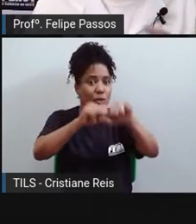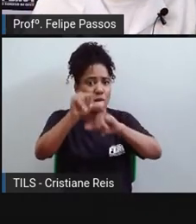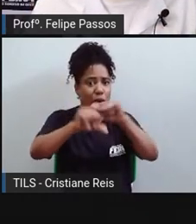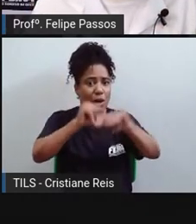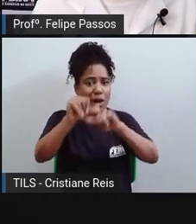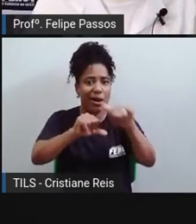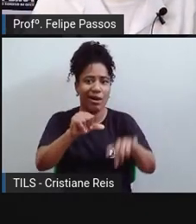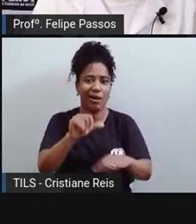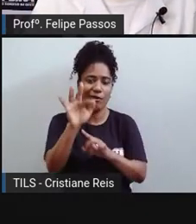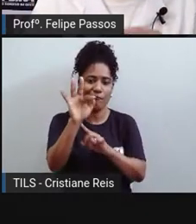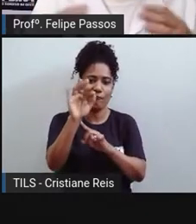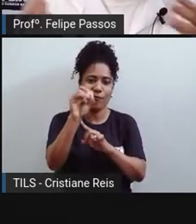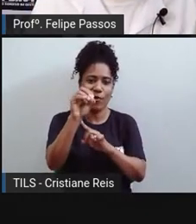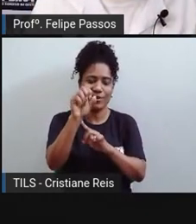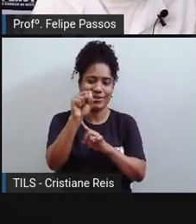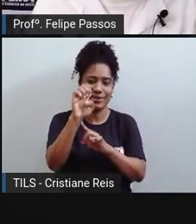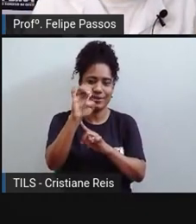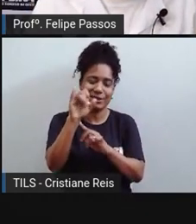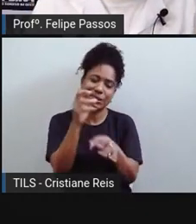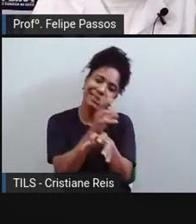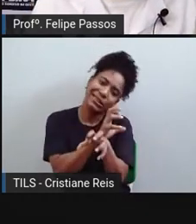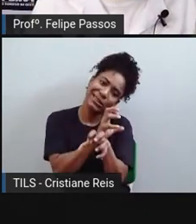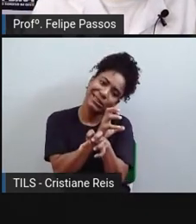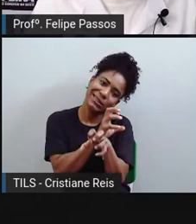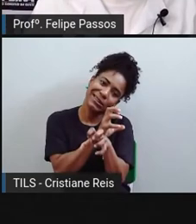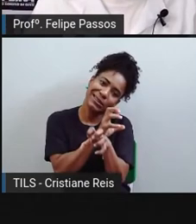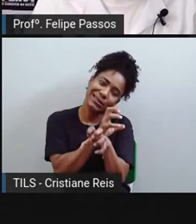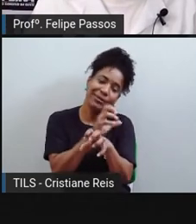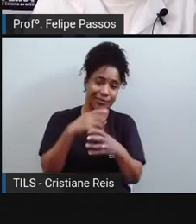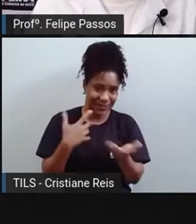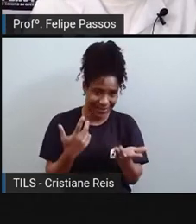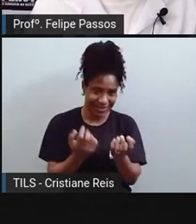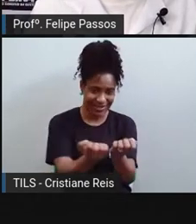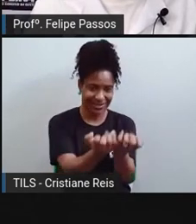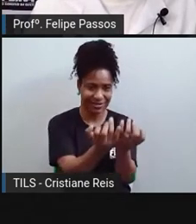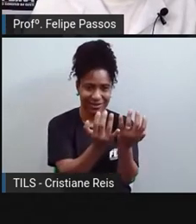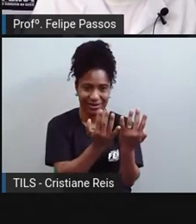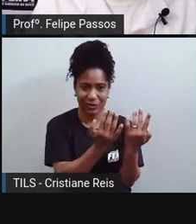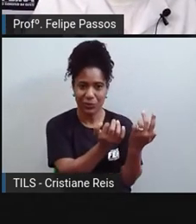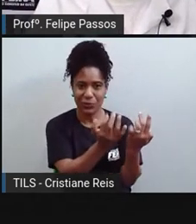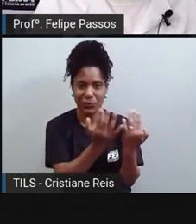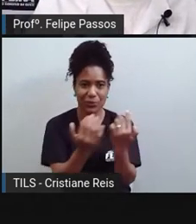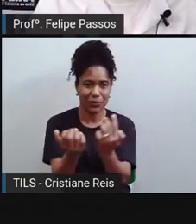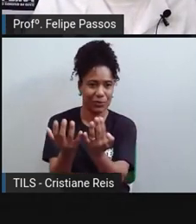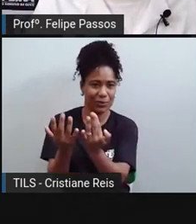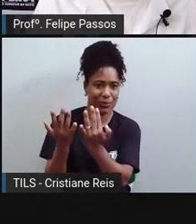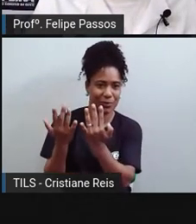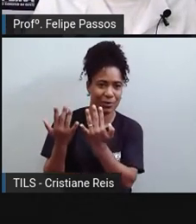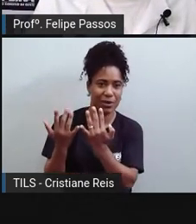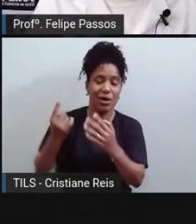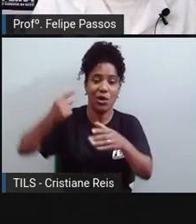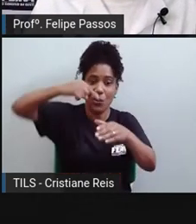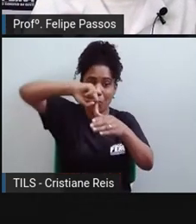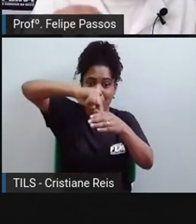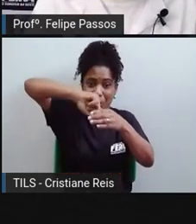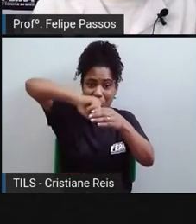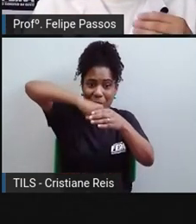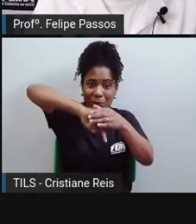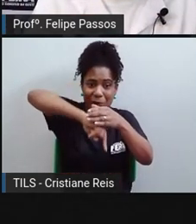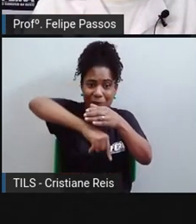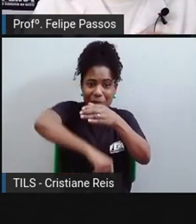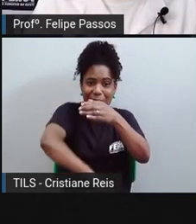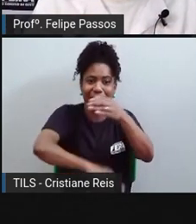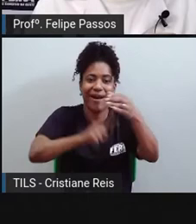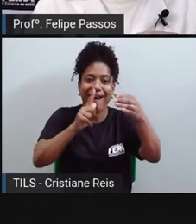de algas e organismos microscópicos marinhos, eles vão dar origem ao petróleo, né? Então, vai se